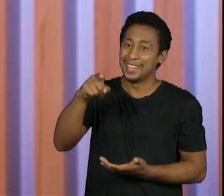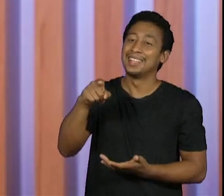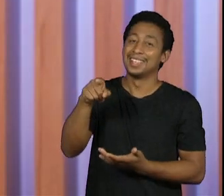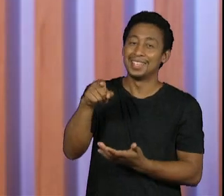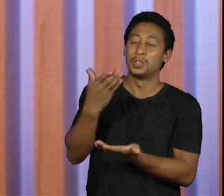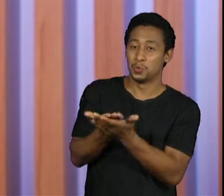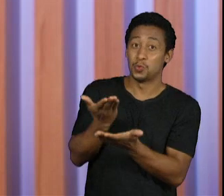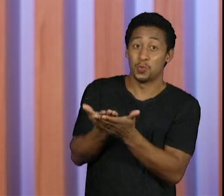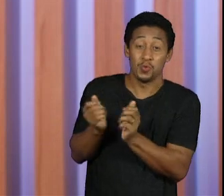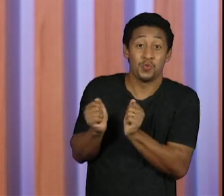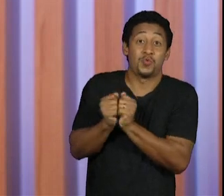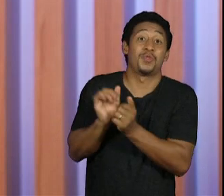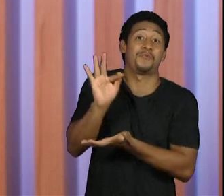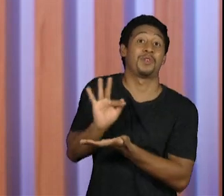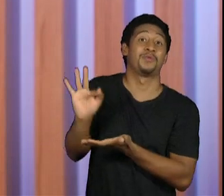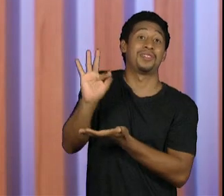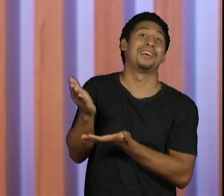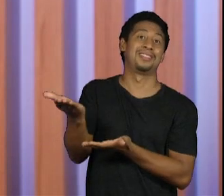alguma maneira